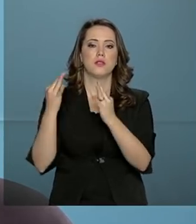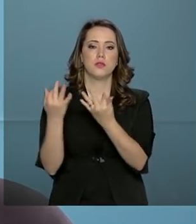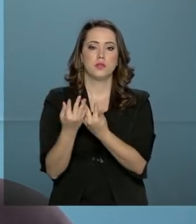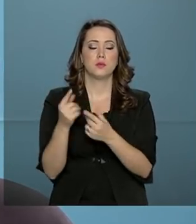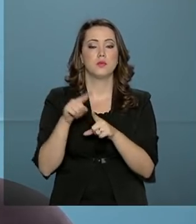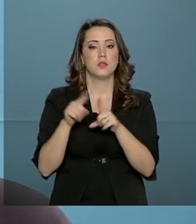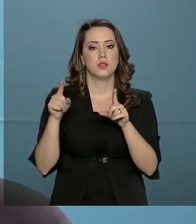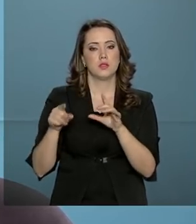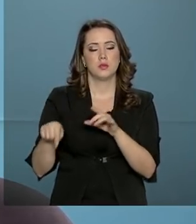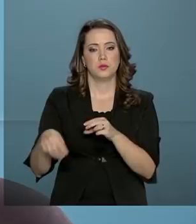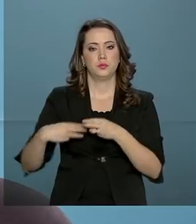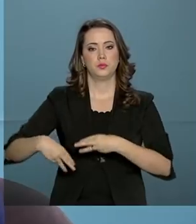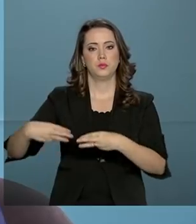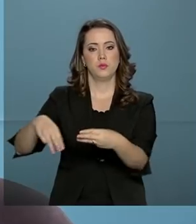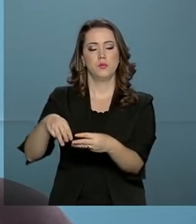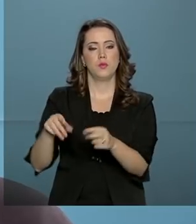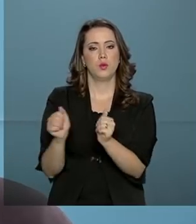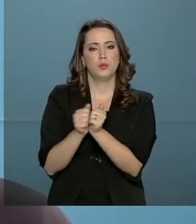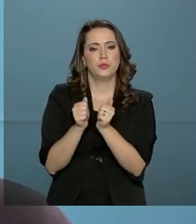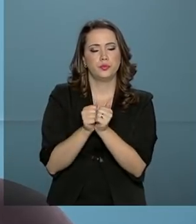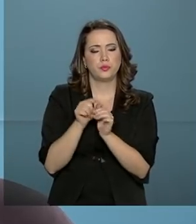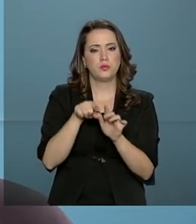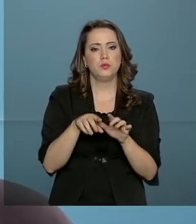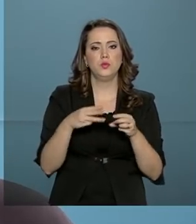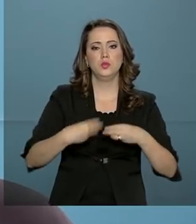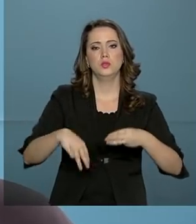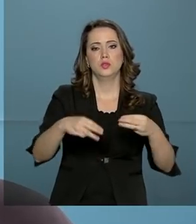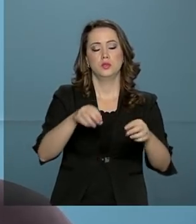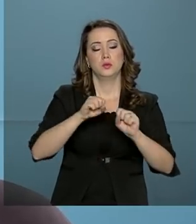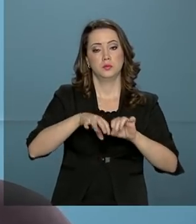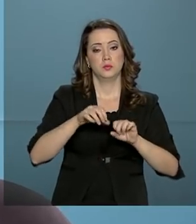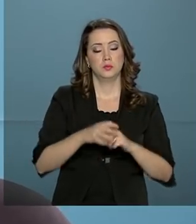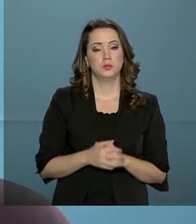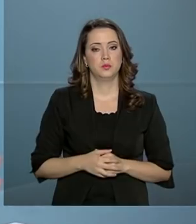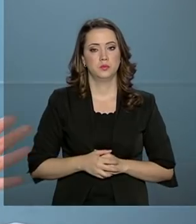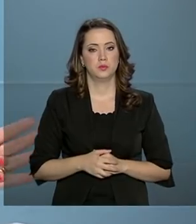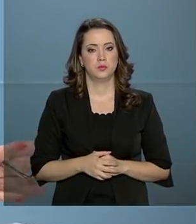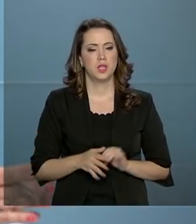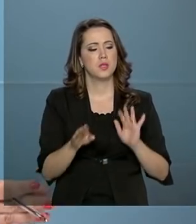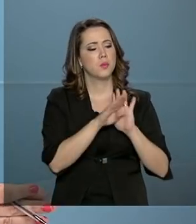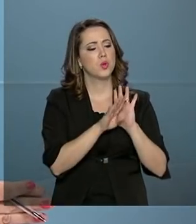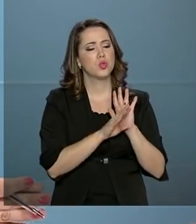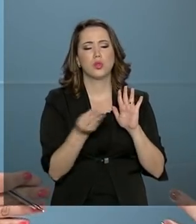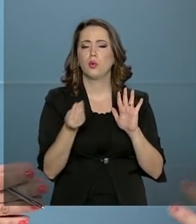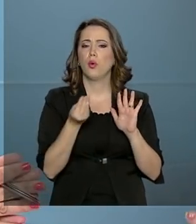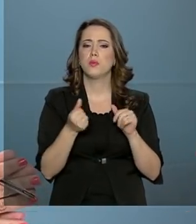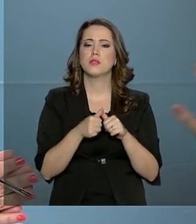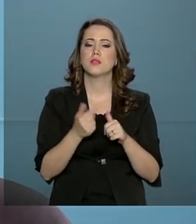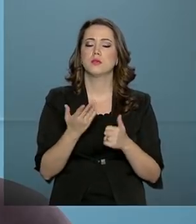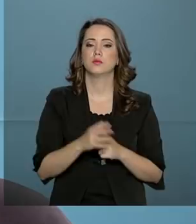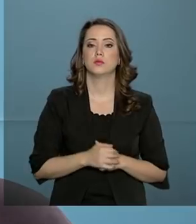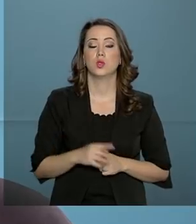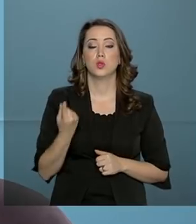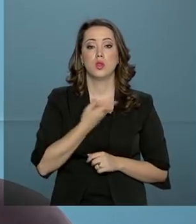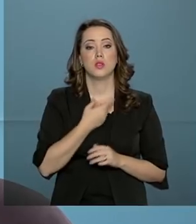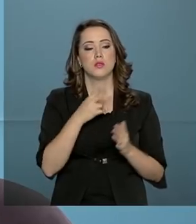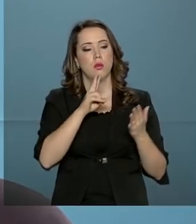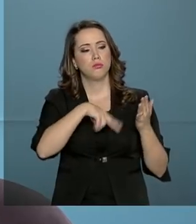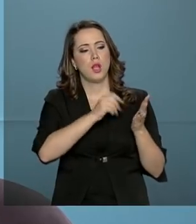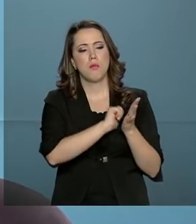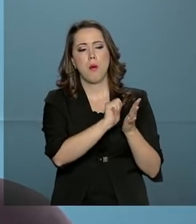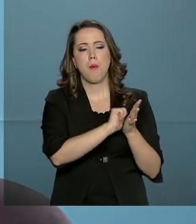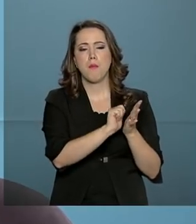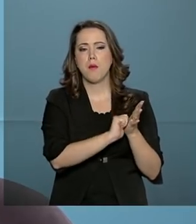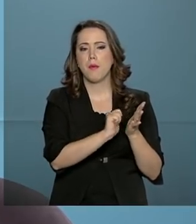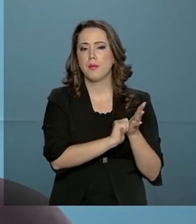família. Nasce desse Ministério junto com o Ministério da Educação. E esse projeto está em que pé? Nós estamos construindo o texto. O